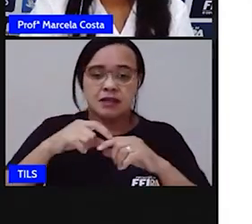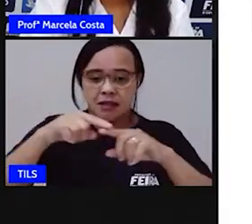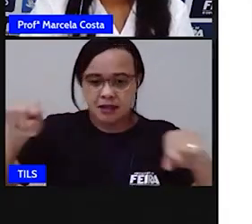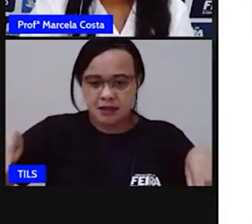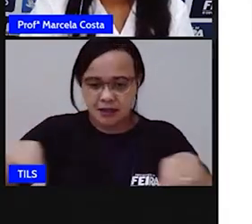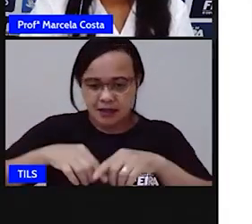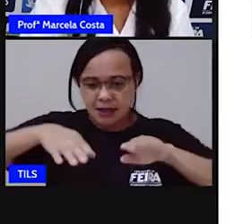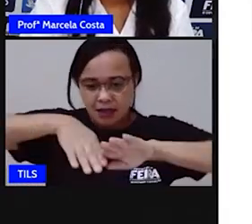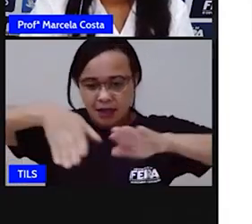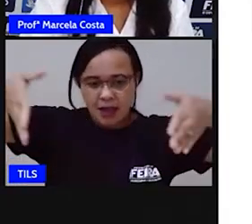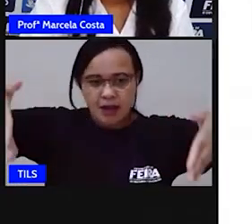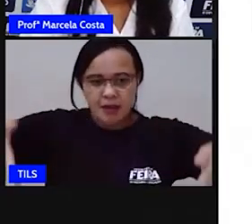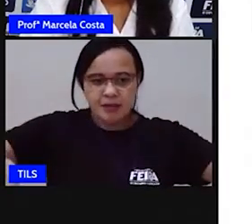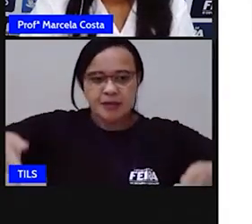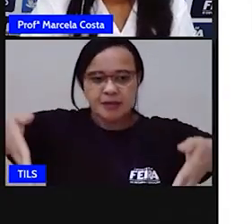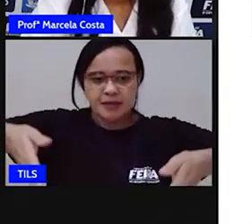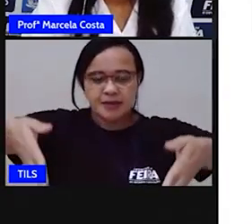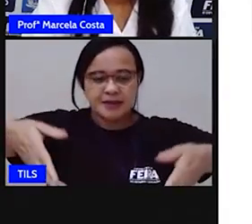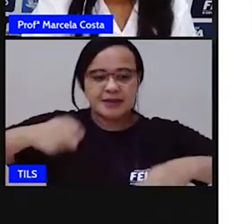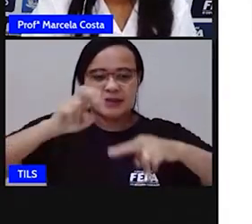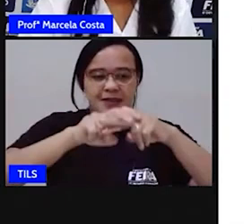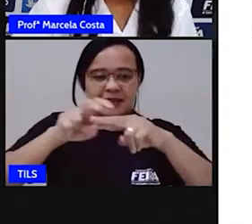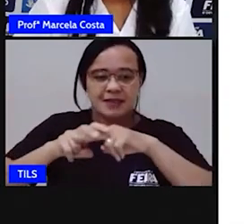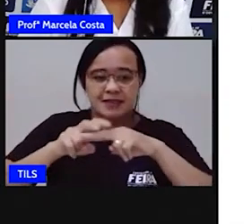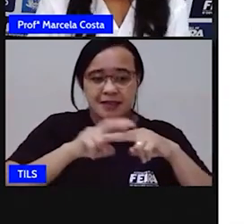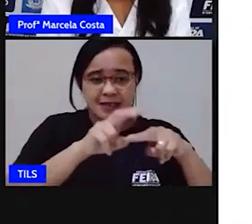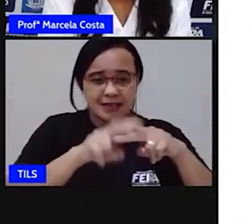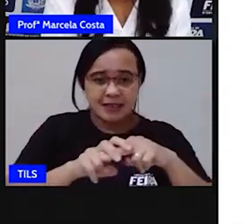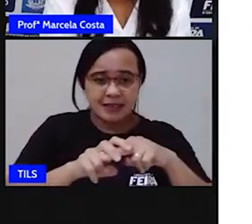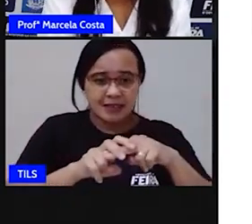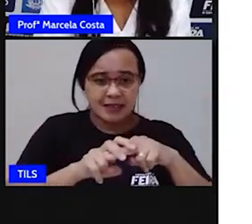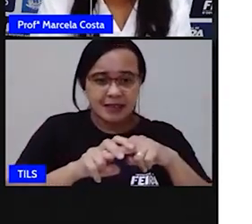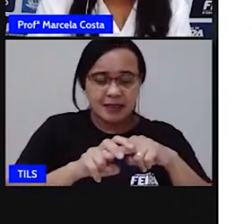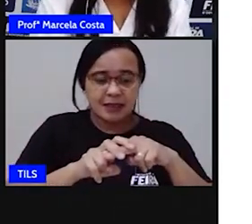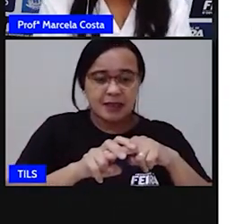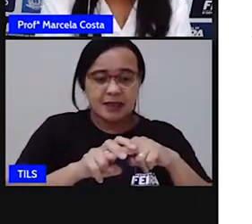casa? Tem cama na sala?